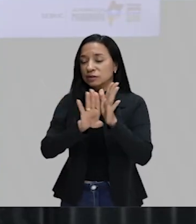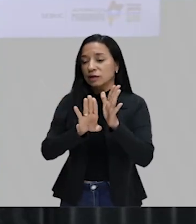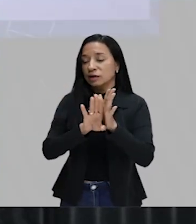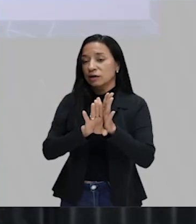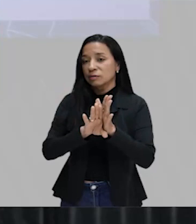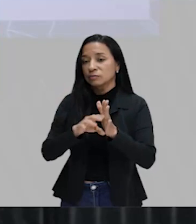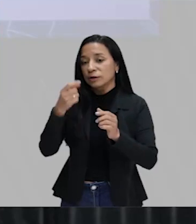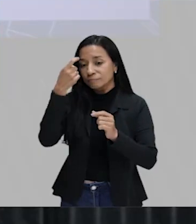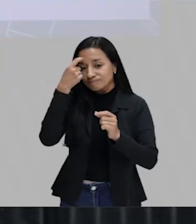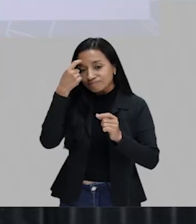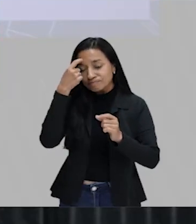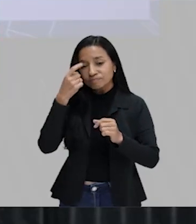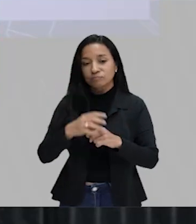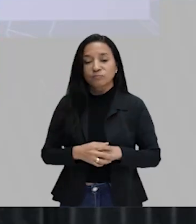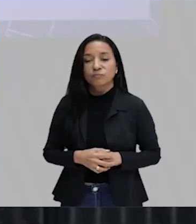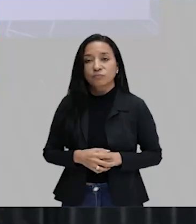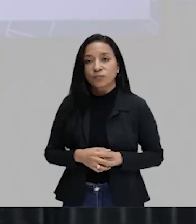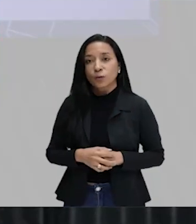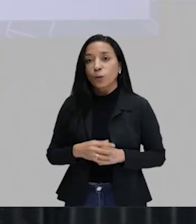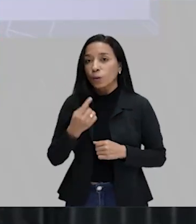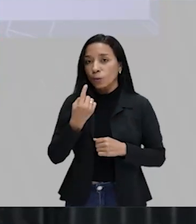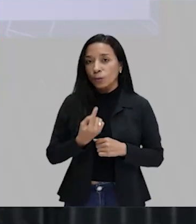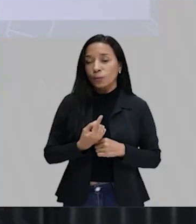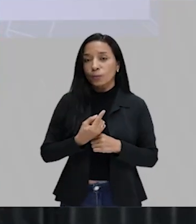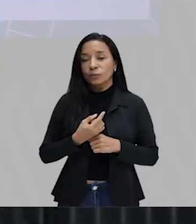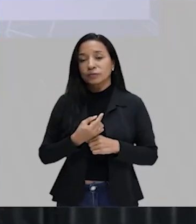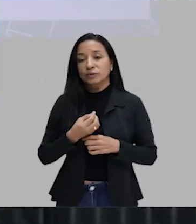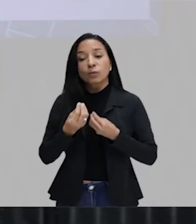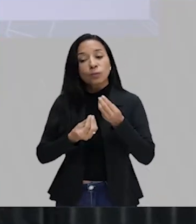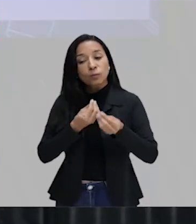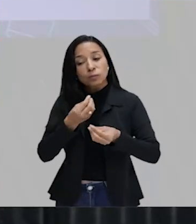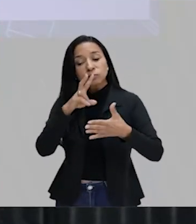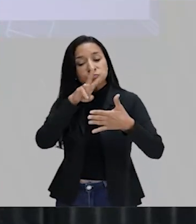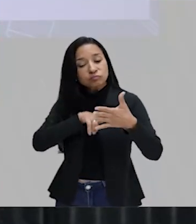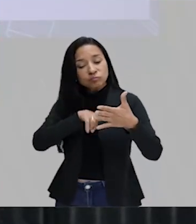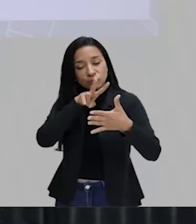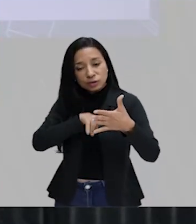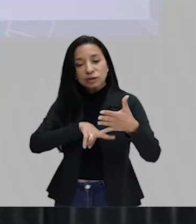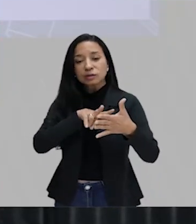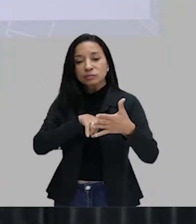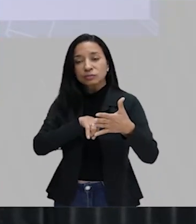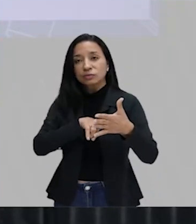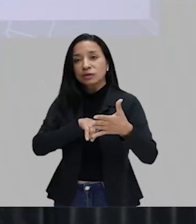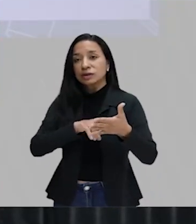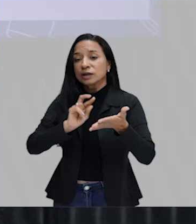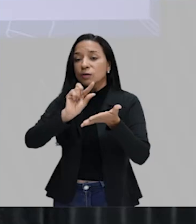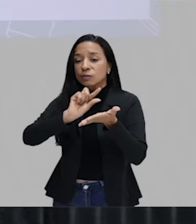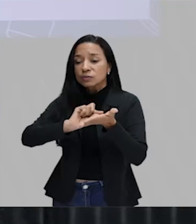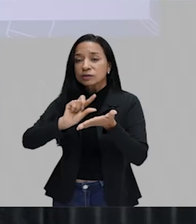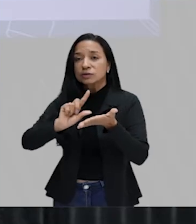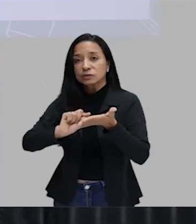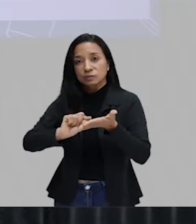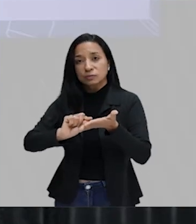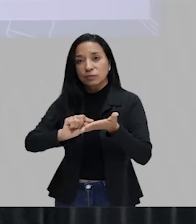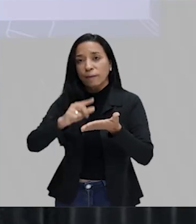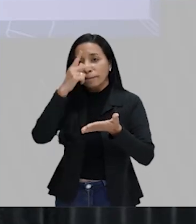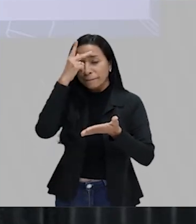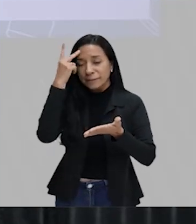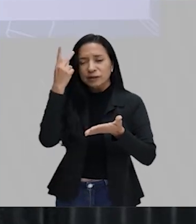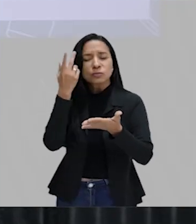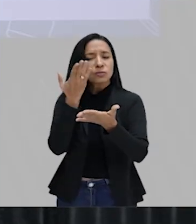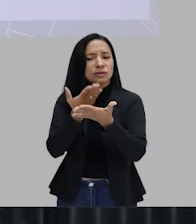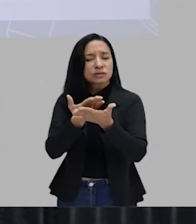conclusões. Uma das coisas que nós lemos muito são os artigos. Pessoas estudam, principalmente